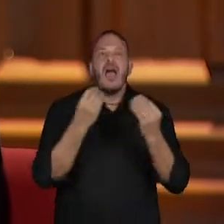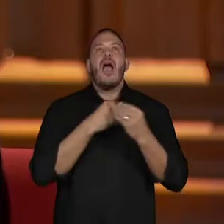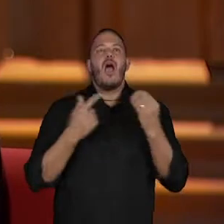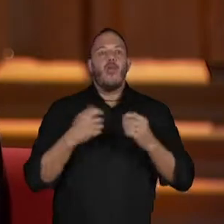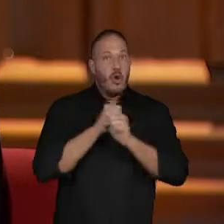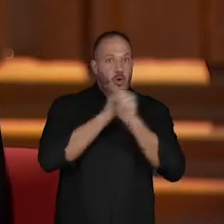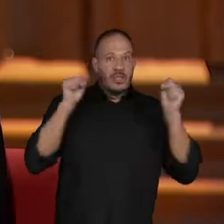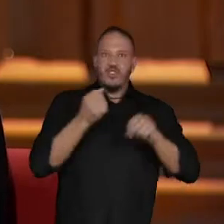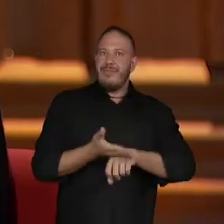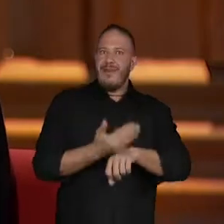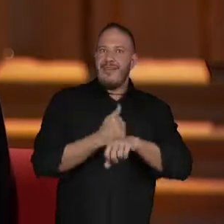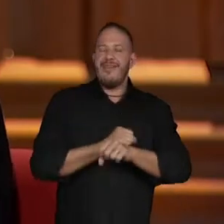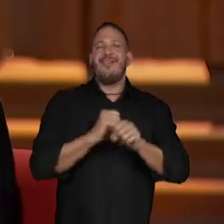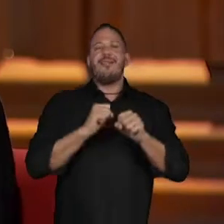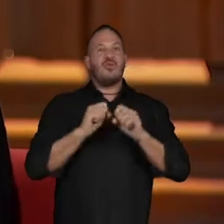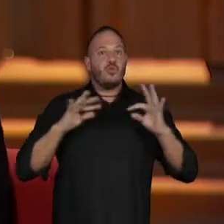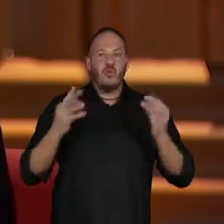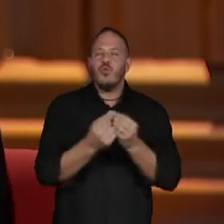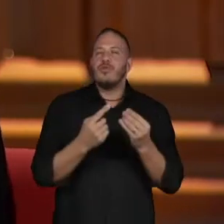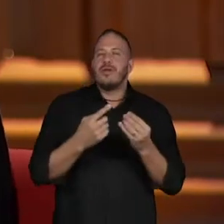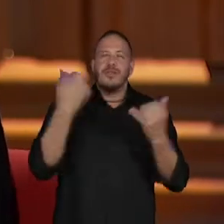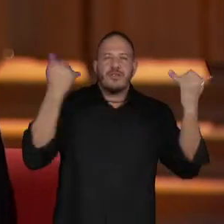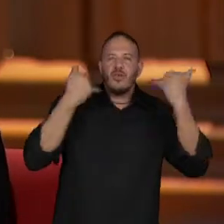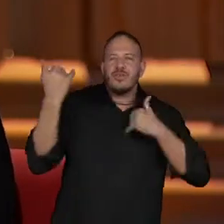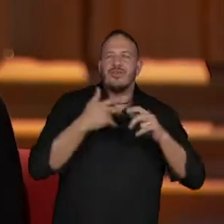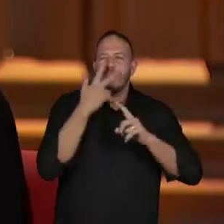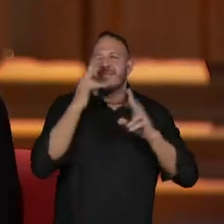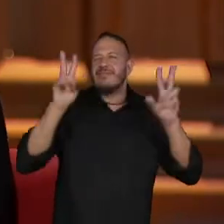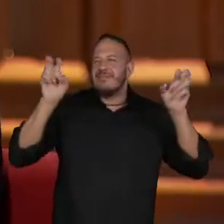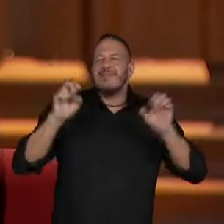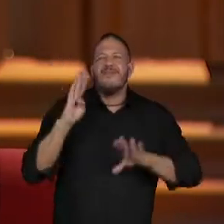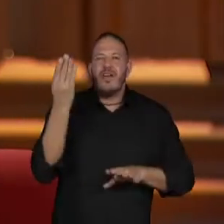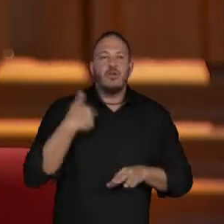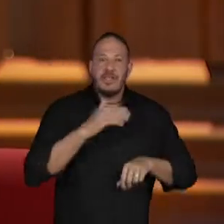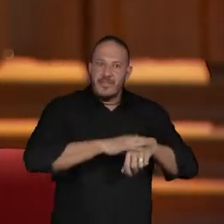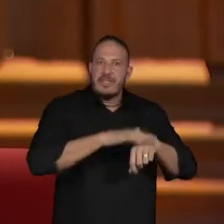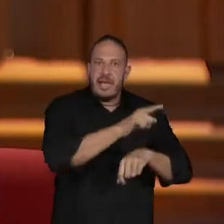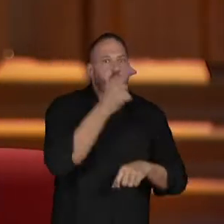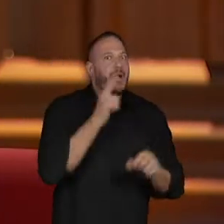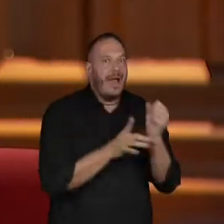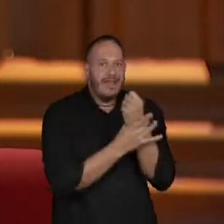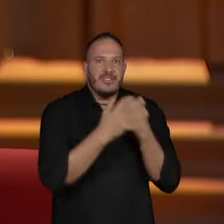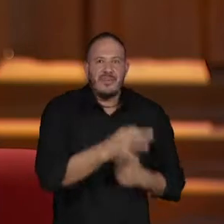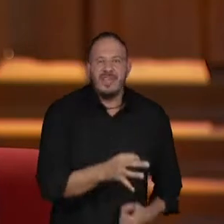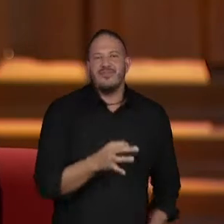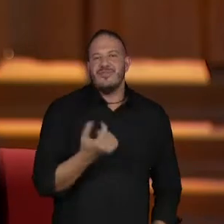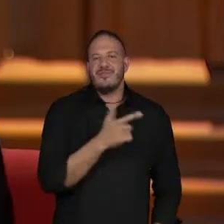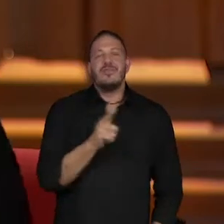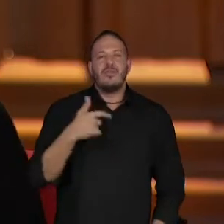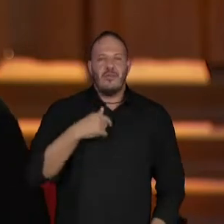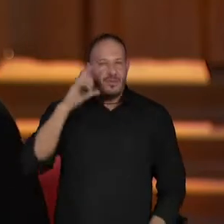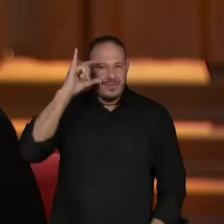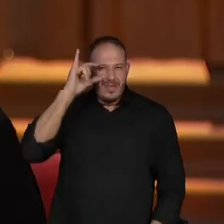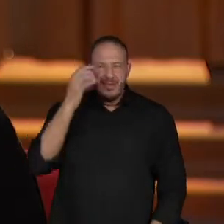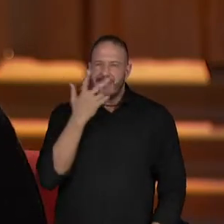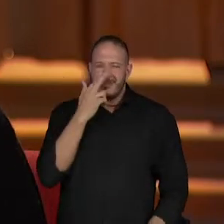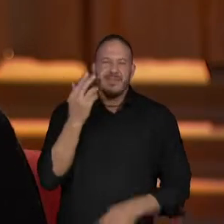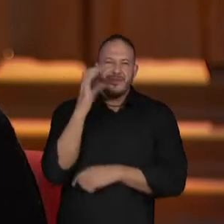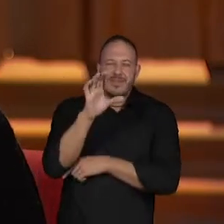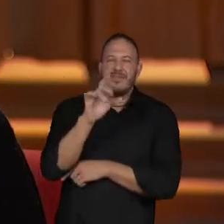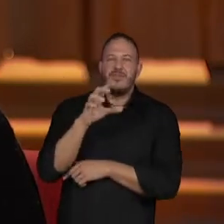cedo, todas essas ideias falsas de que se a gente fizer, a garante algo. Então, o Instagram, ele tem um efeito